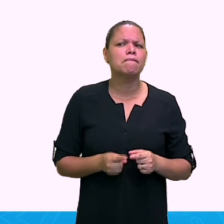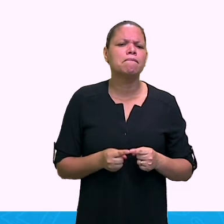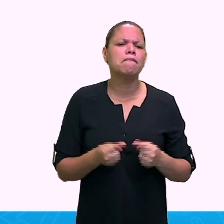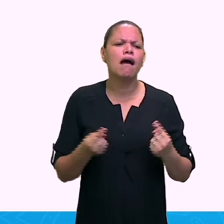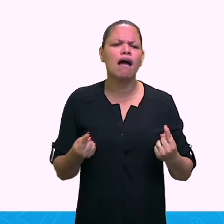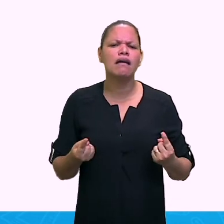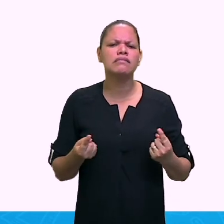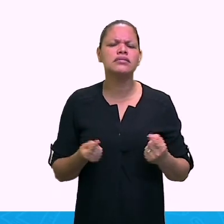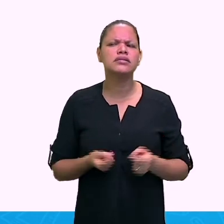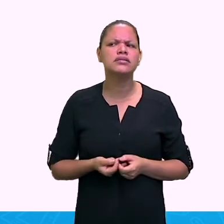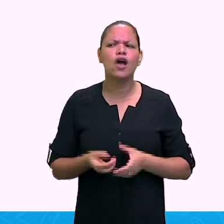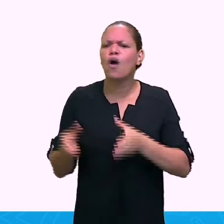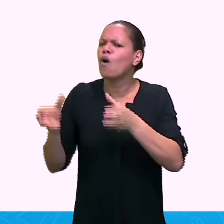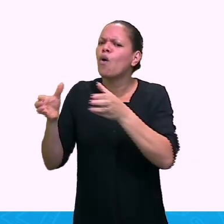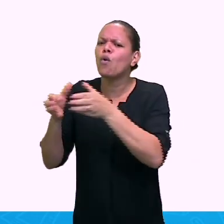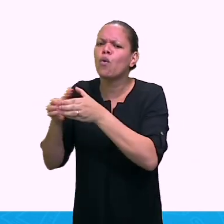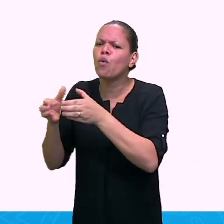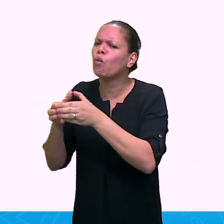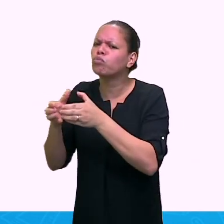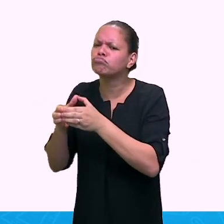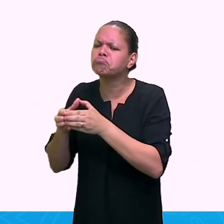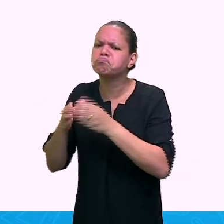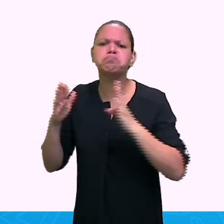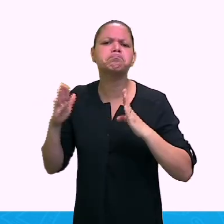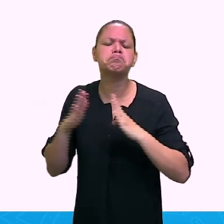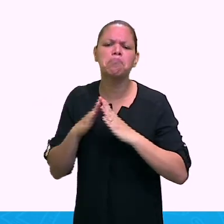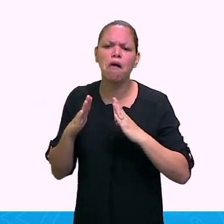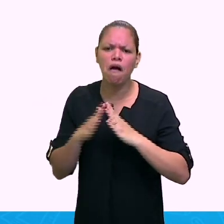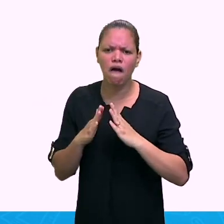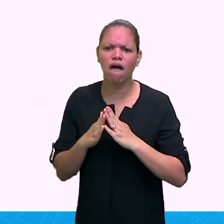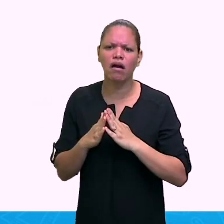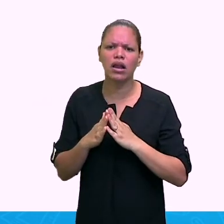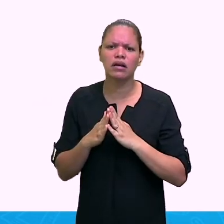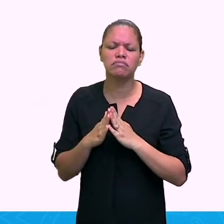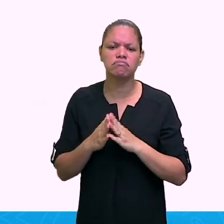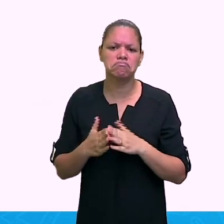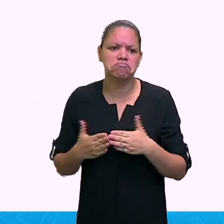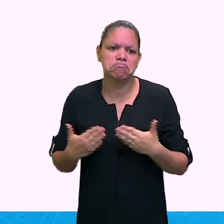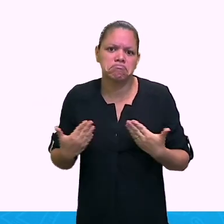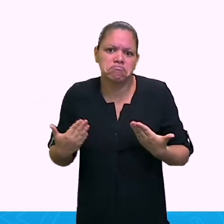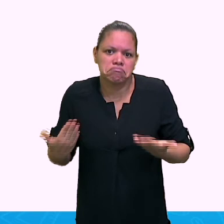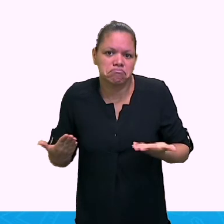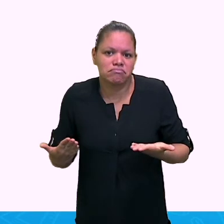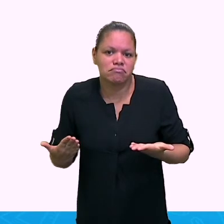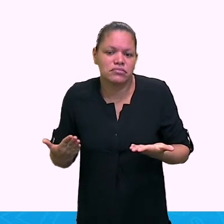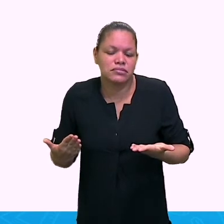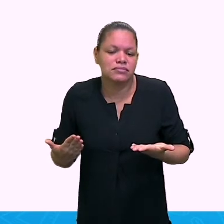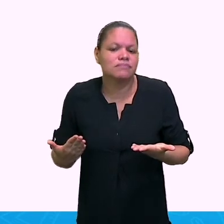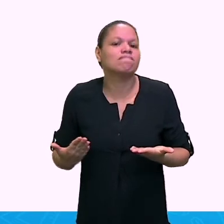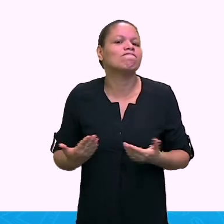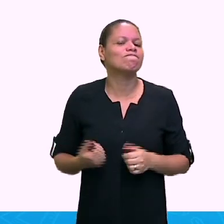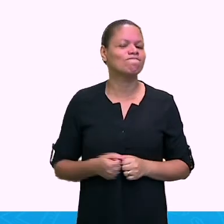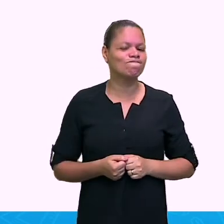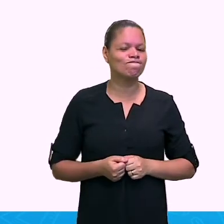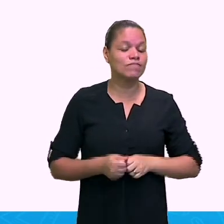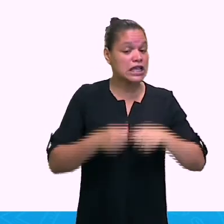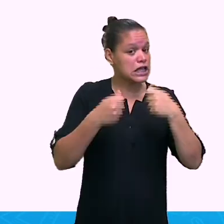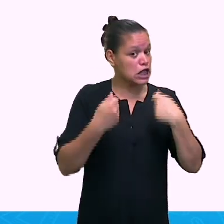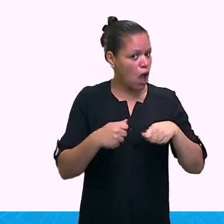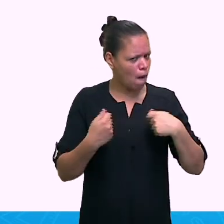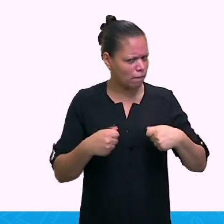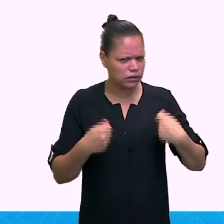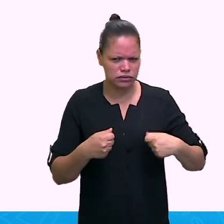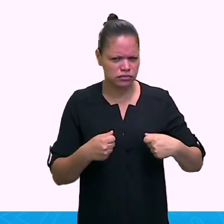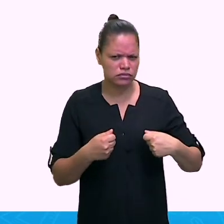eles não vão ter essa afirmativa. Eles vão colocar from. Ok? Então, eles não vão ter essa